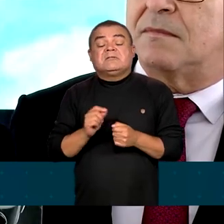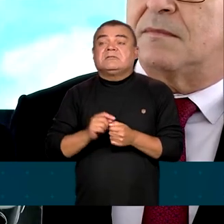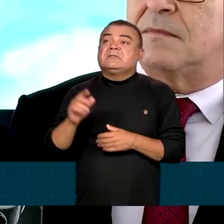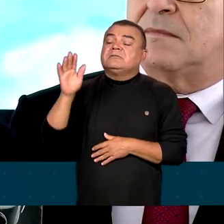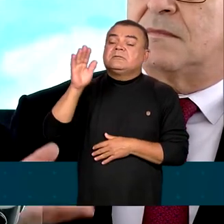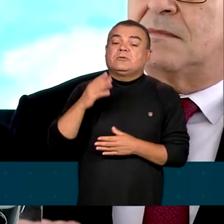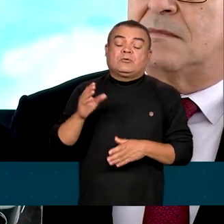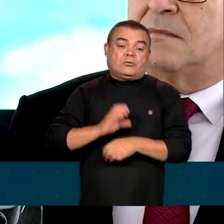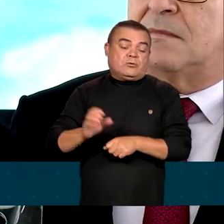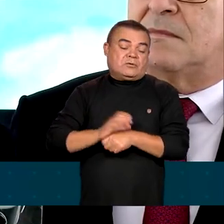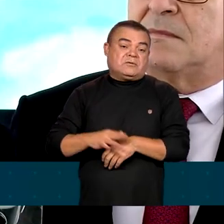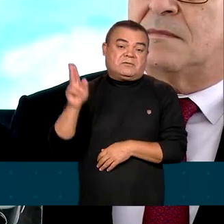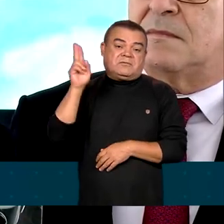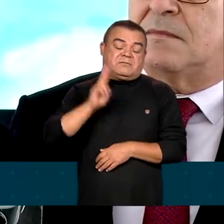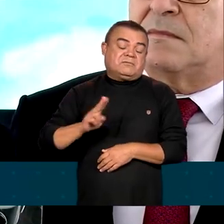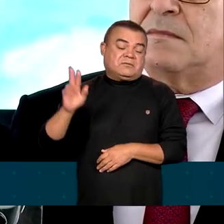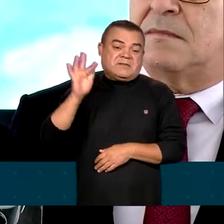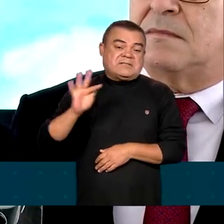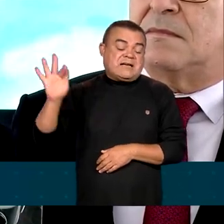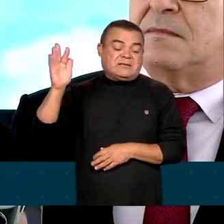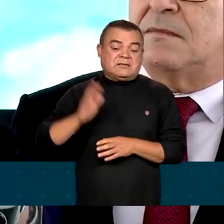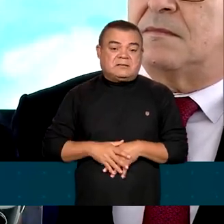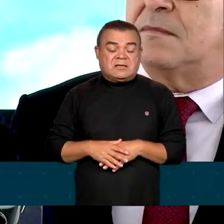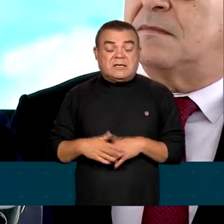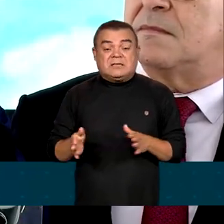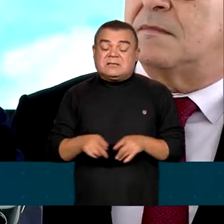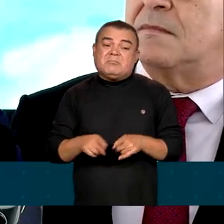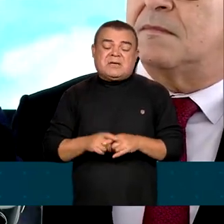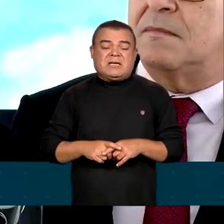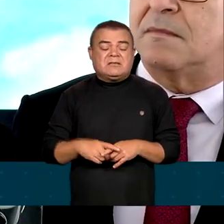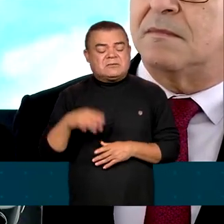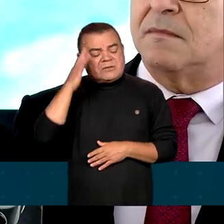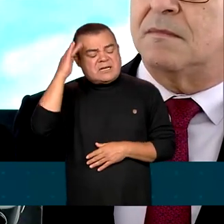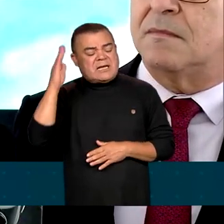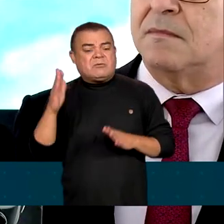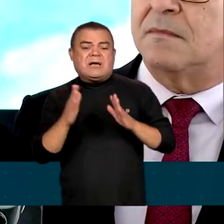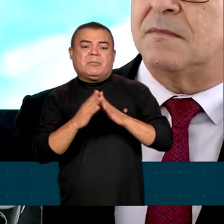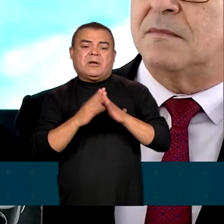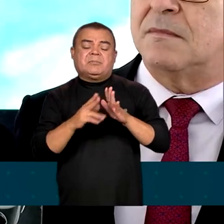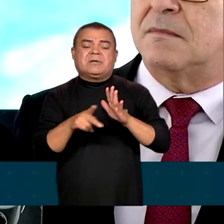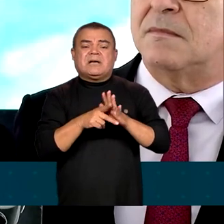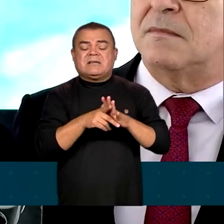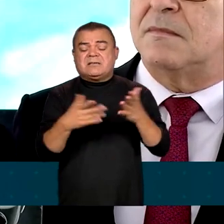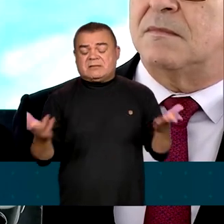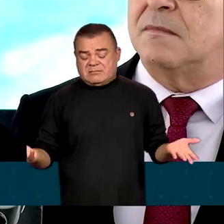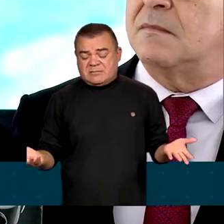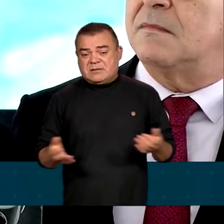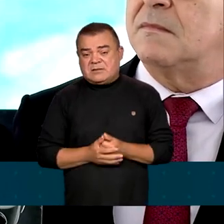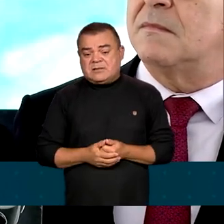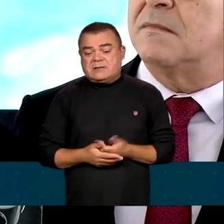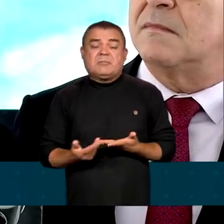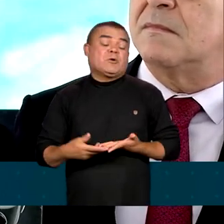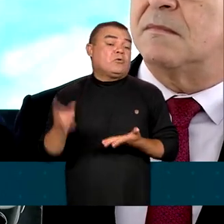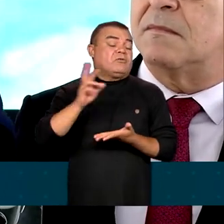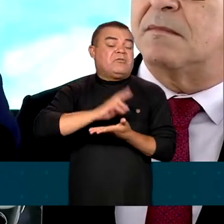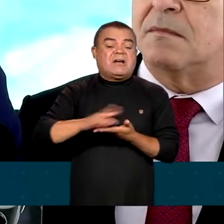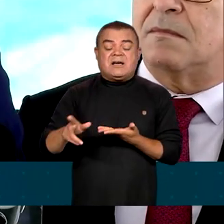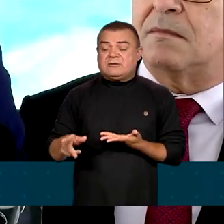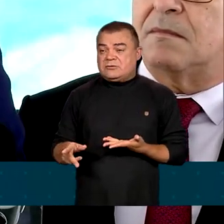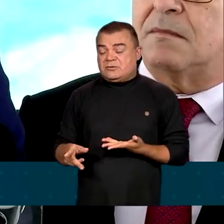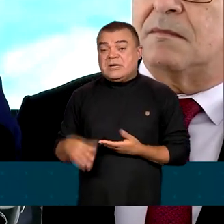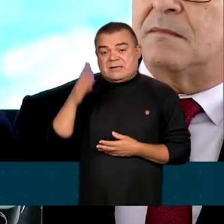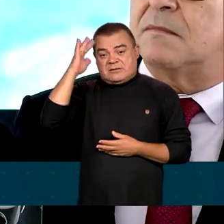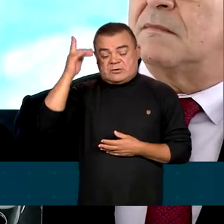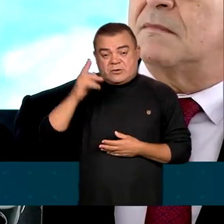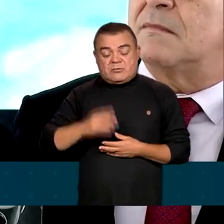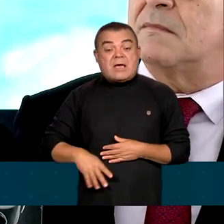família humilde sonhar com uma casa própria. E tanto um como o outro, como o outro desses sonhos, é dever do Estado